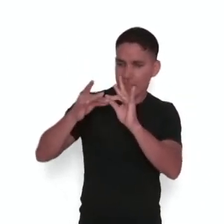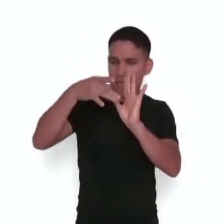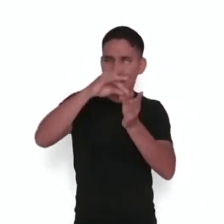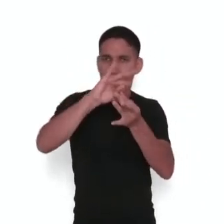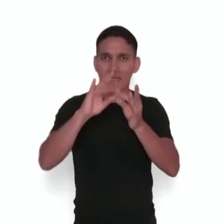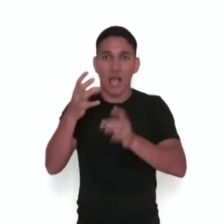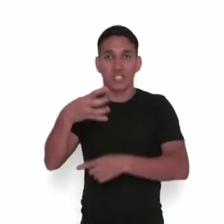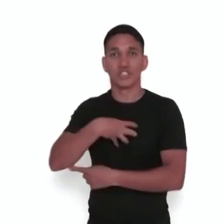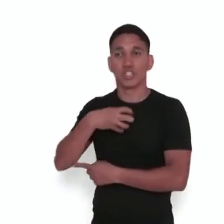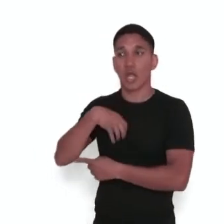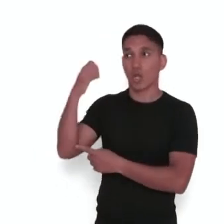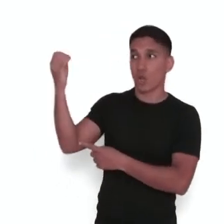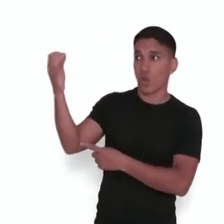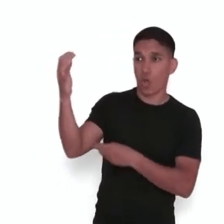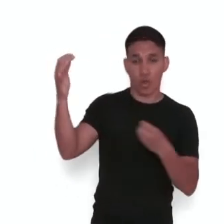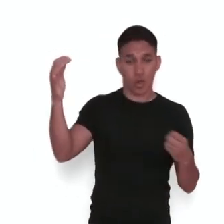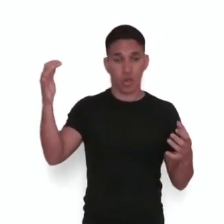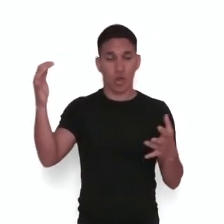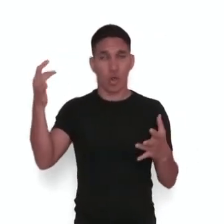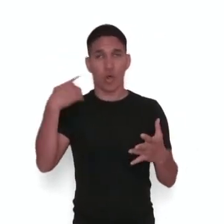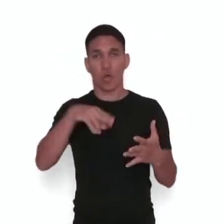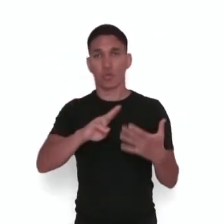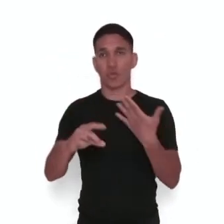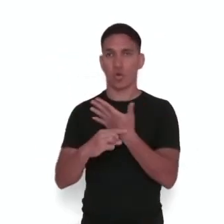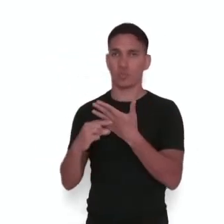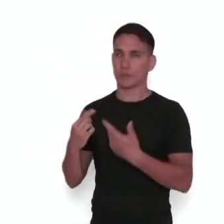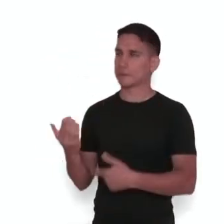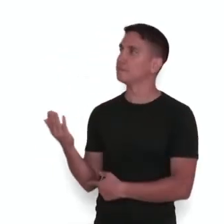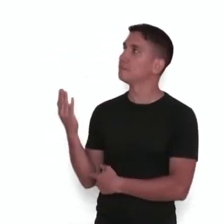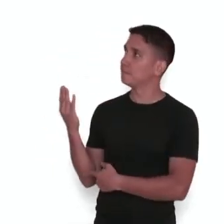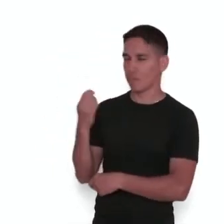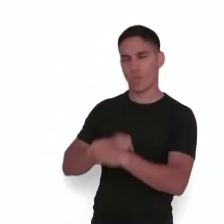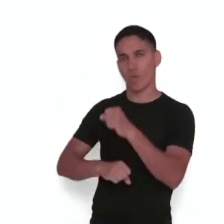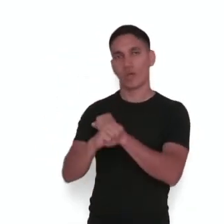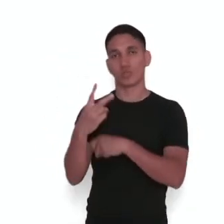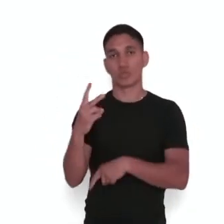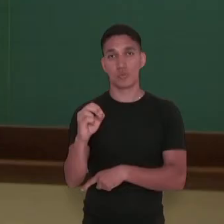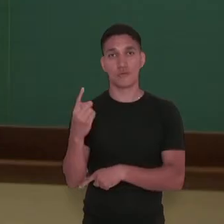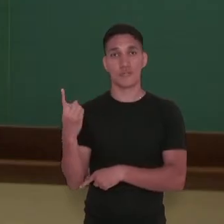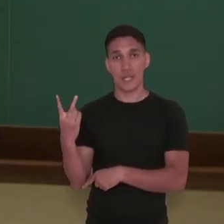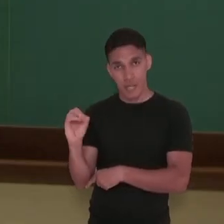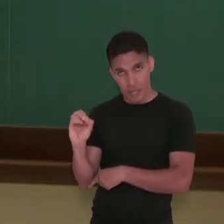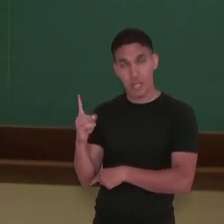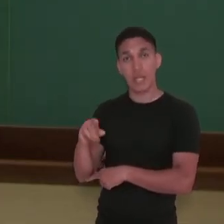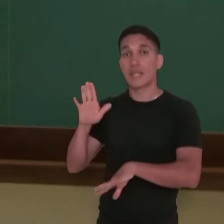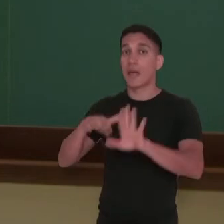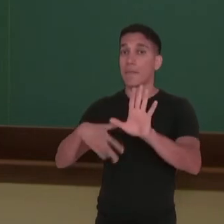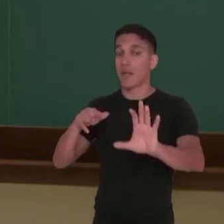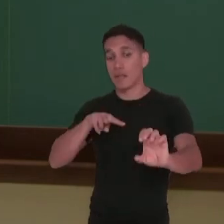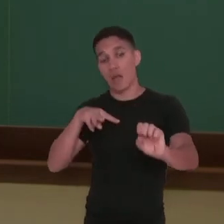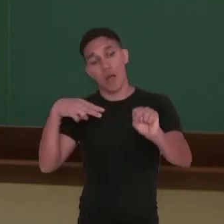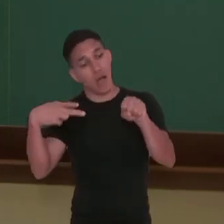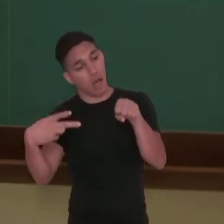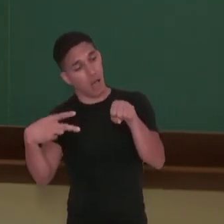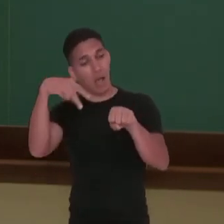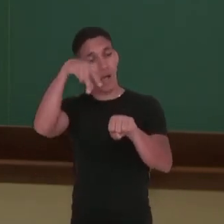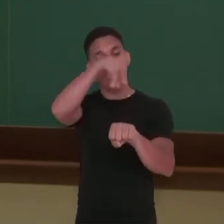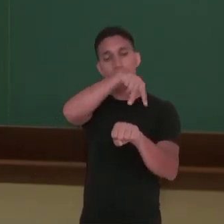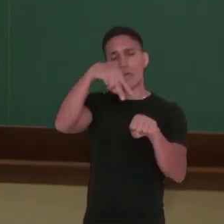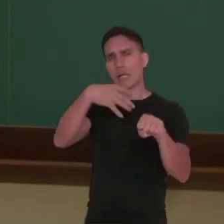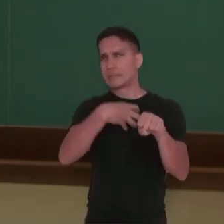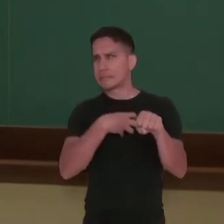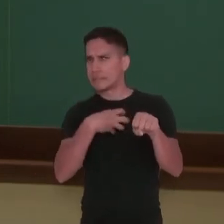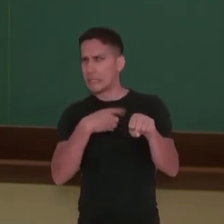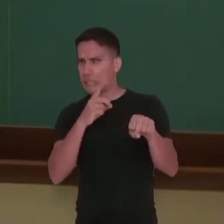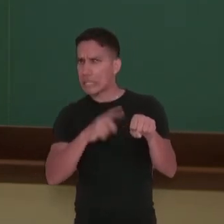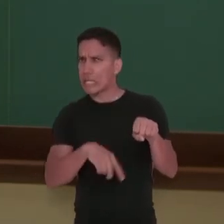luminosos. Essa obra é do Shintaro Hata, de 2010, e dependendo do ângulo, o espectador pode ter a impressão de que